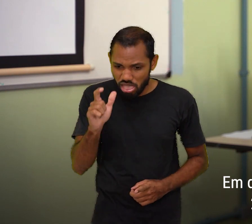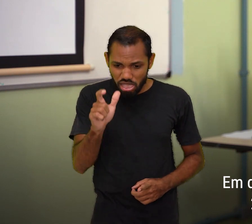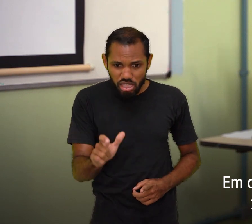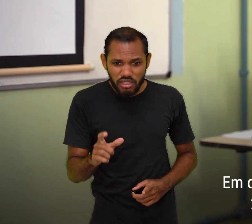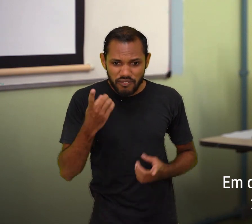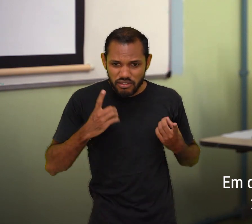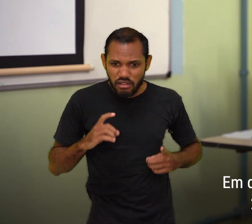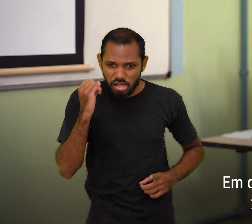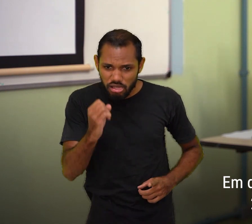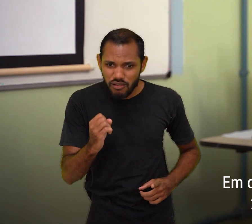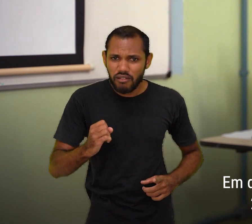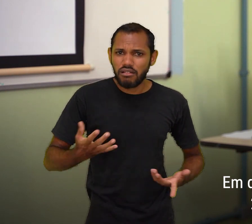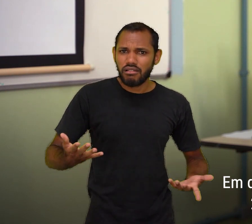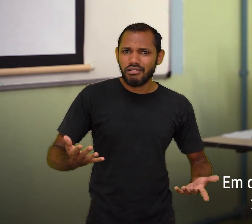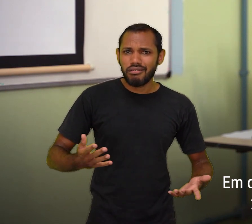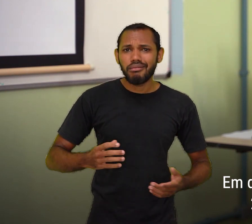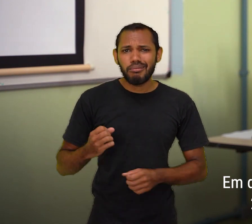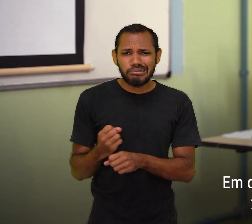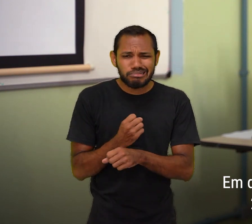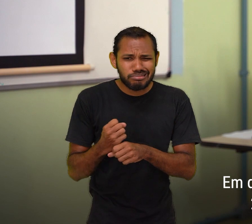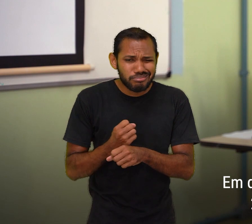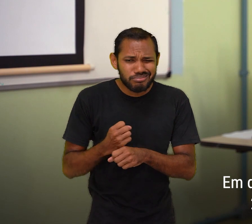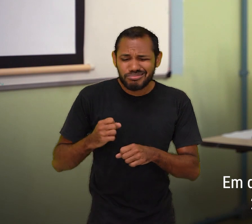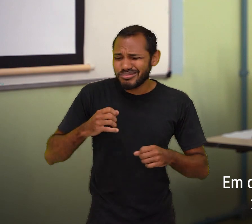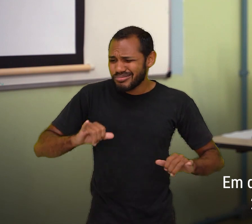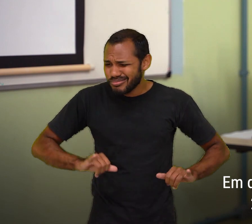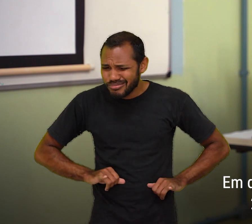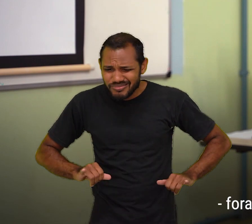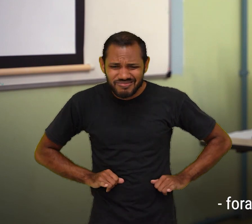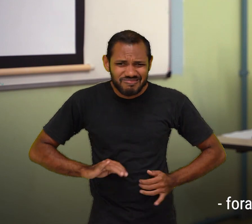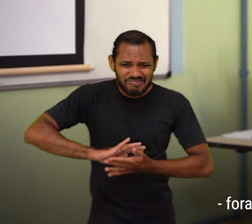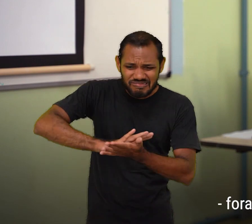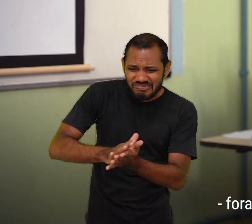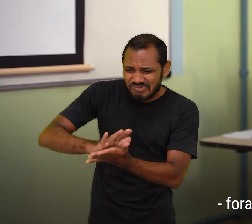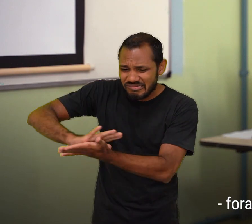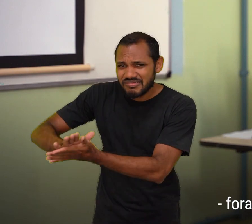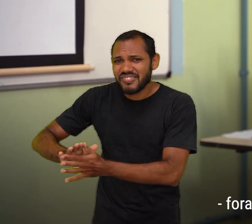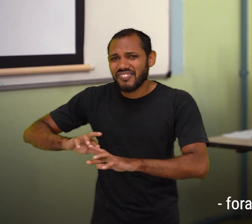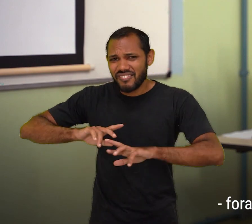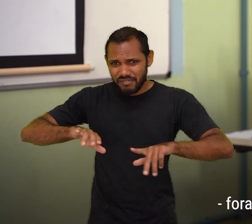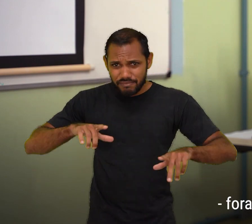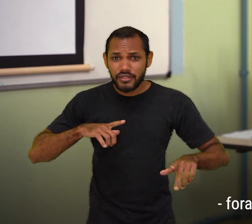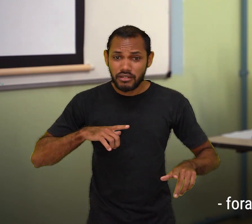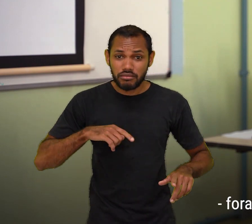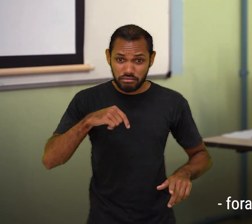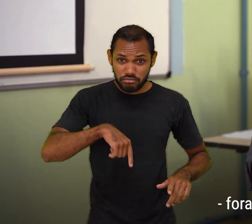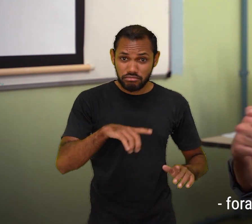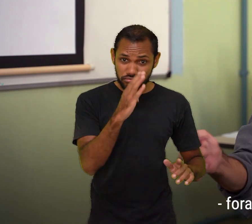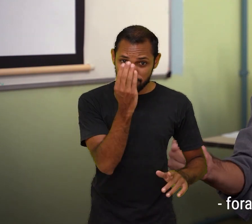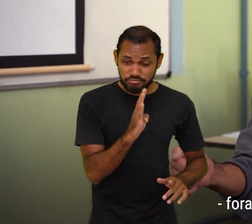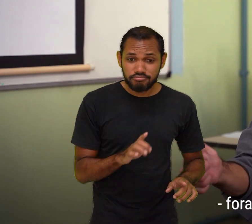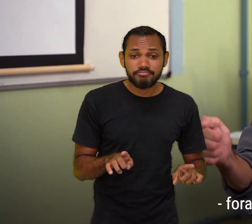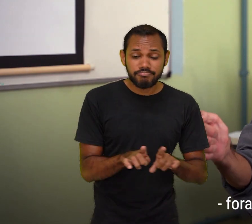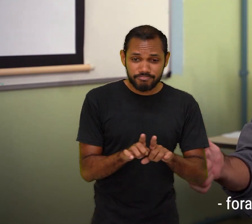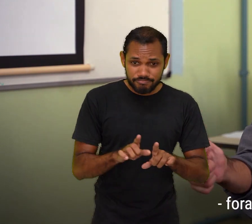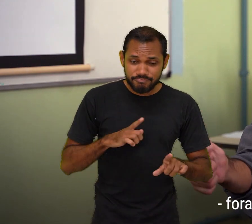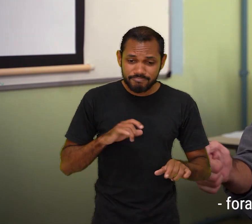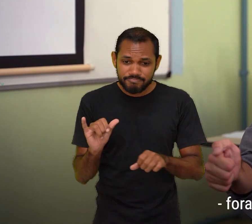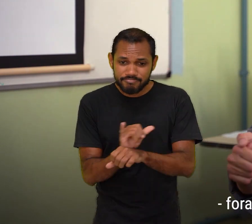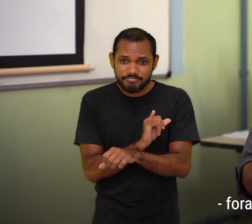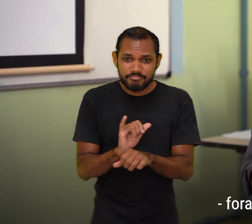mil seres humanos pelo único fato de serem pessoas com deficiência. Foram 200 mil seres humanos